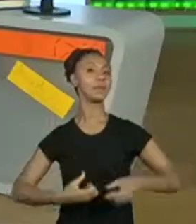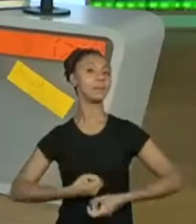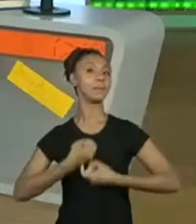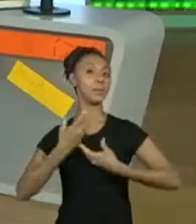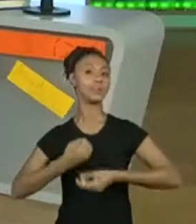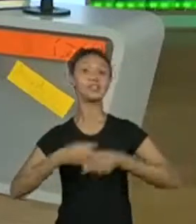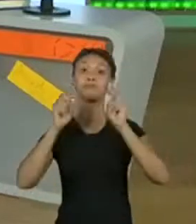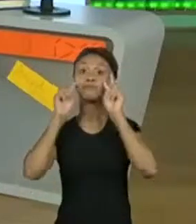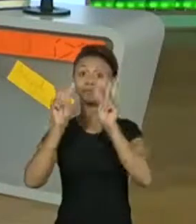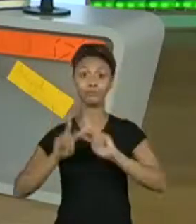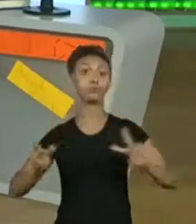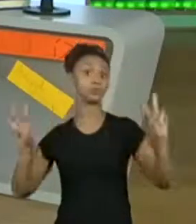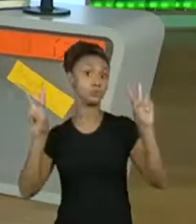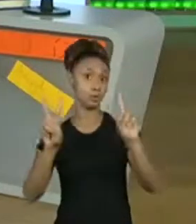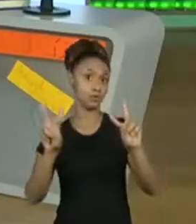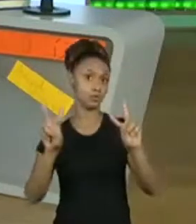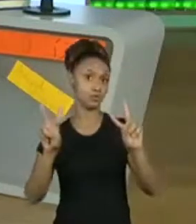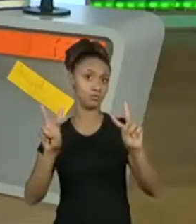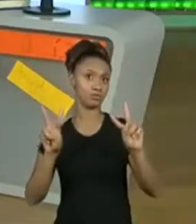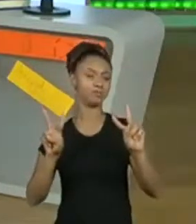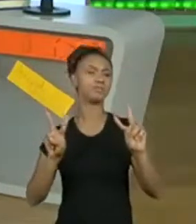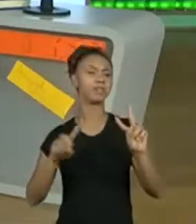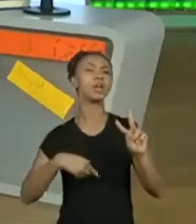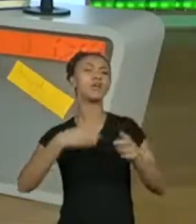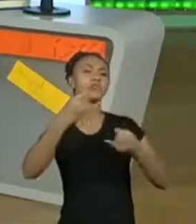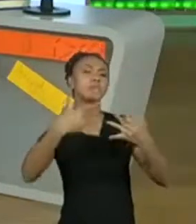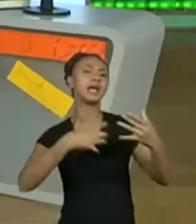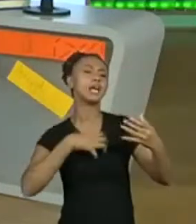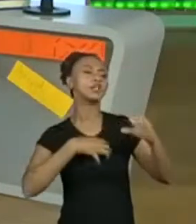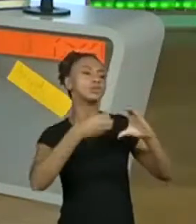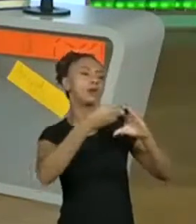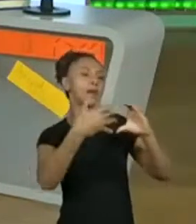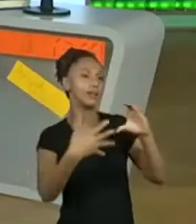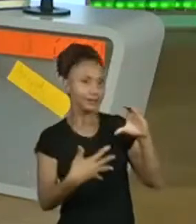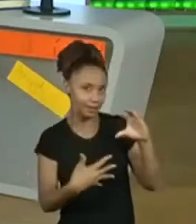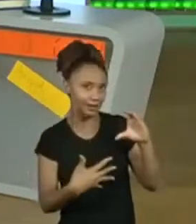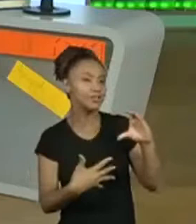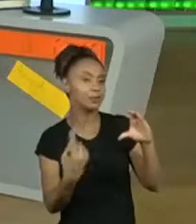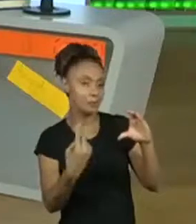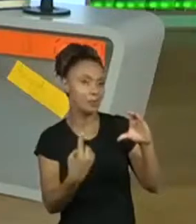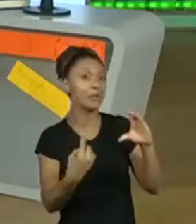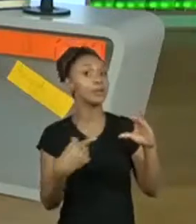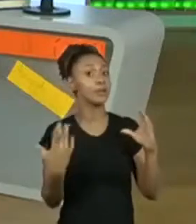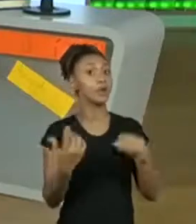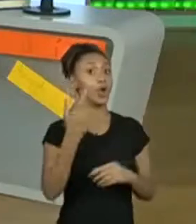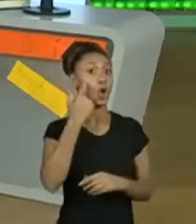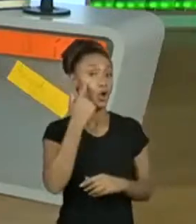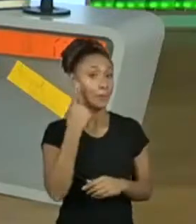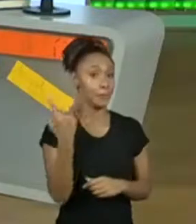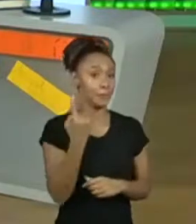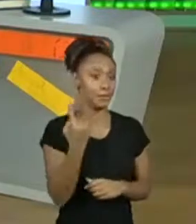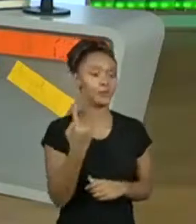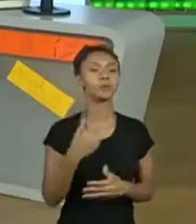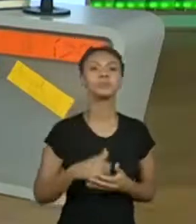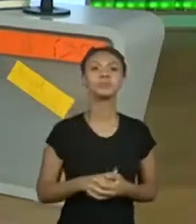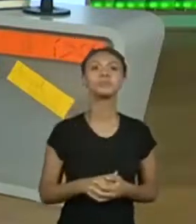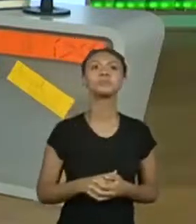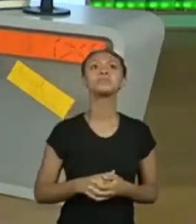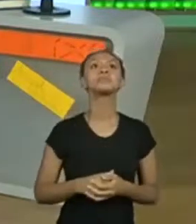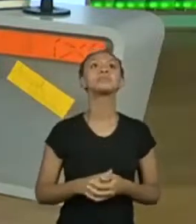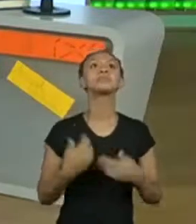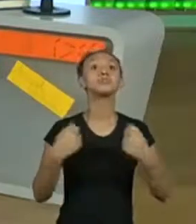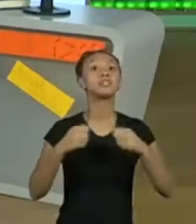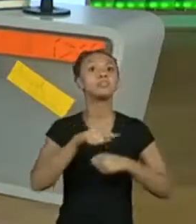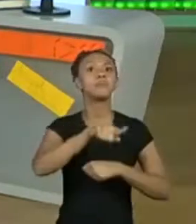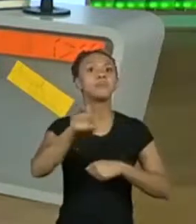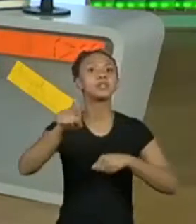visual. Primeiro, a gente vai falar das características. Primeiro, e lembra, seguinte, é a internalização